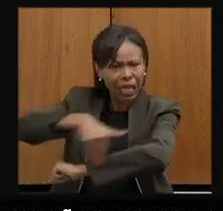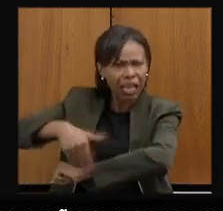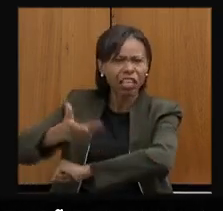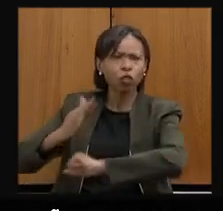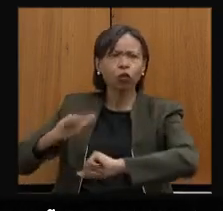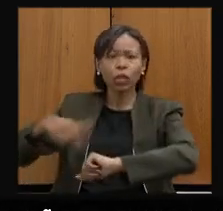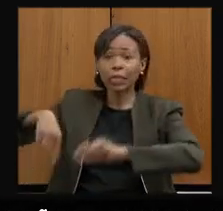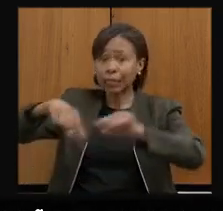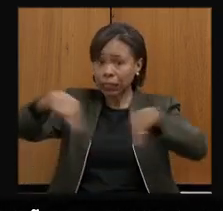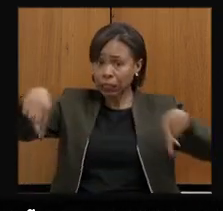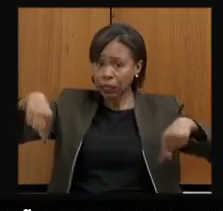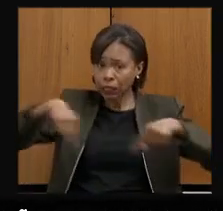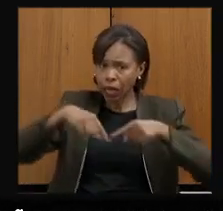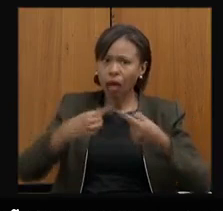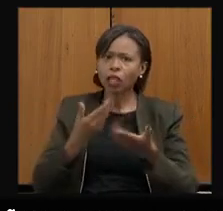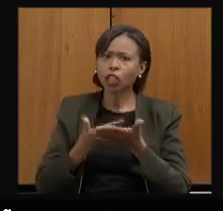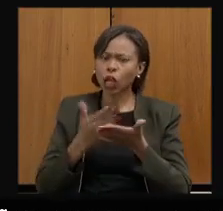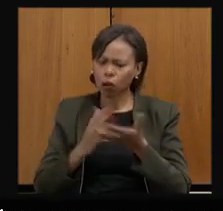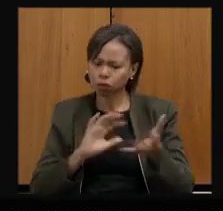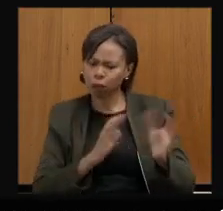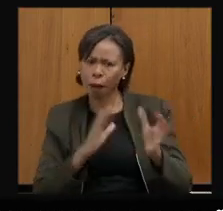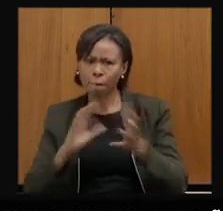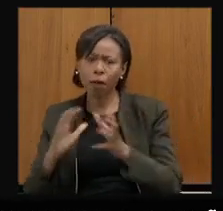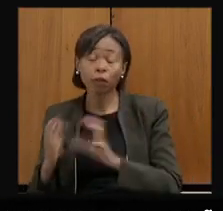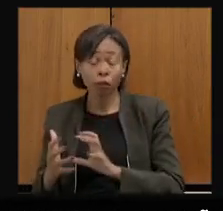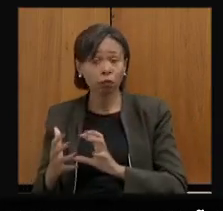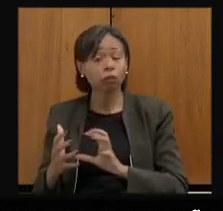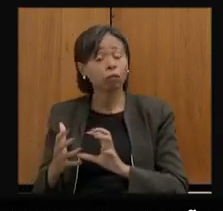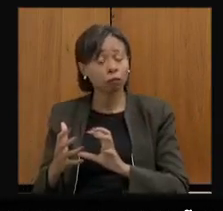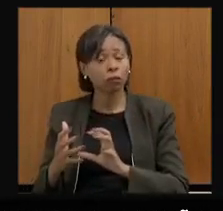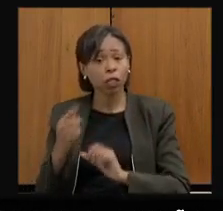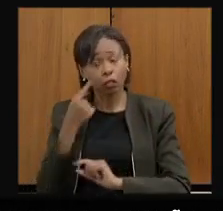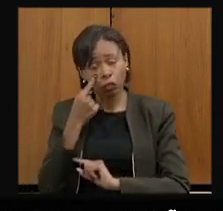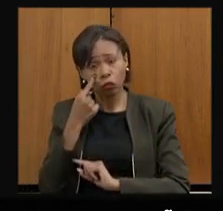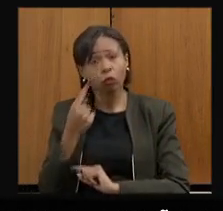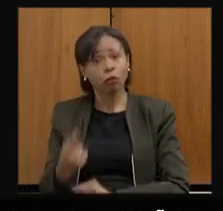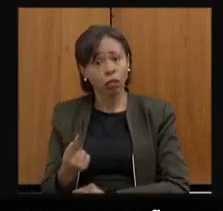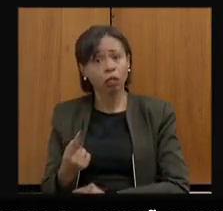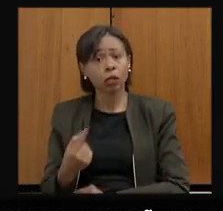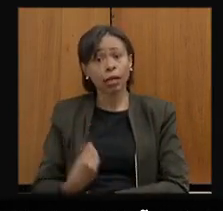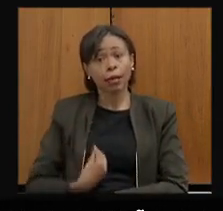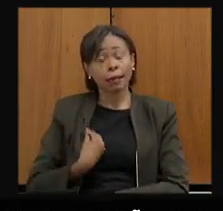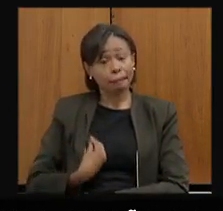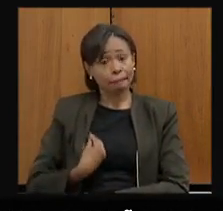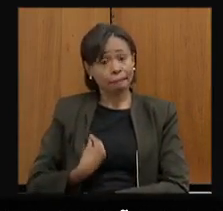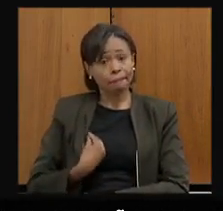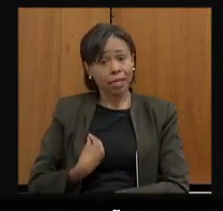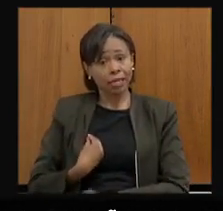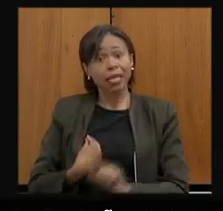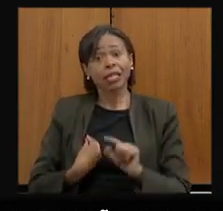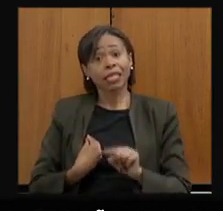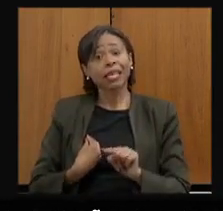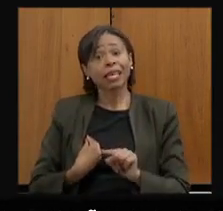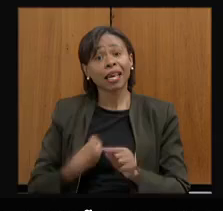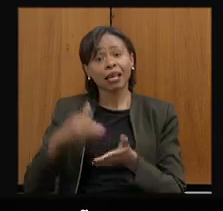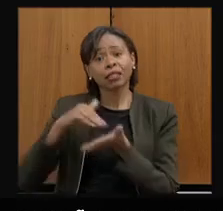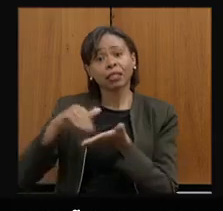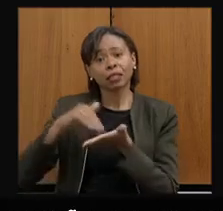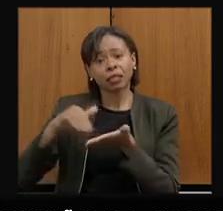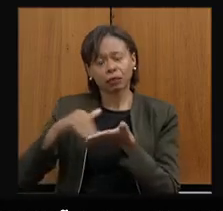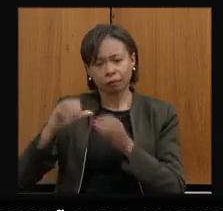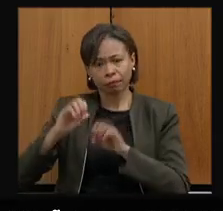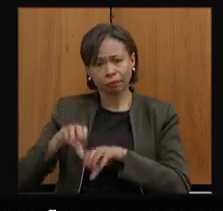reformadas. Enfim, a gente tem visto aí a presença muito importante da Secretaria de Estado de